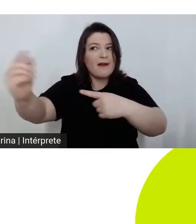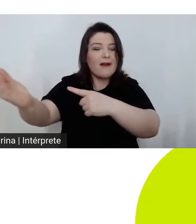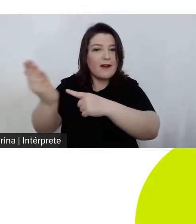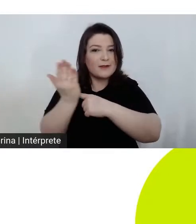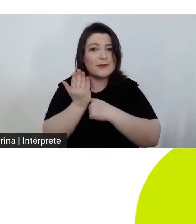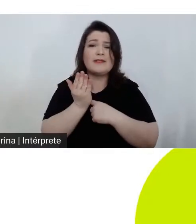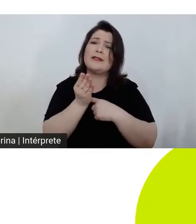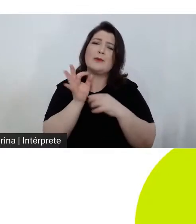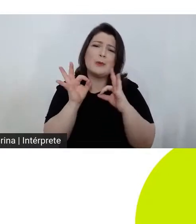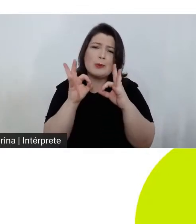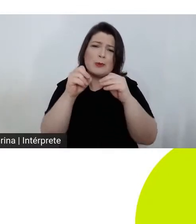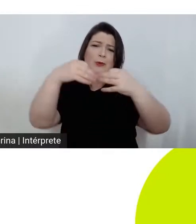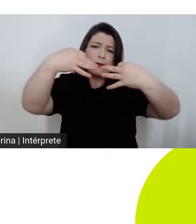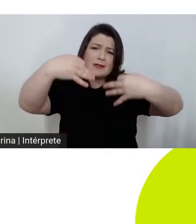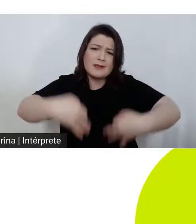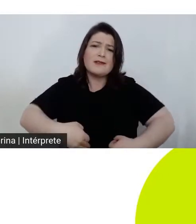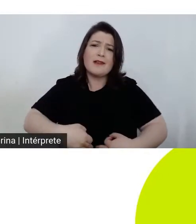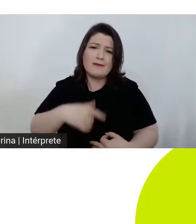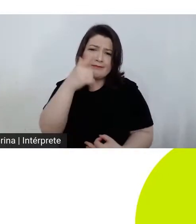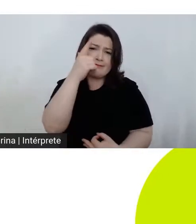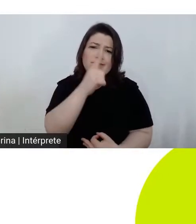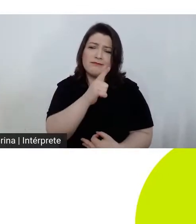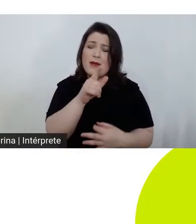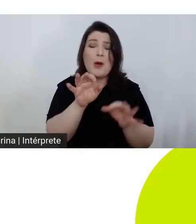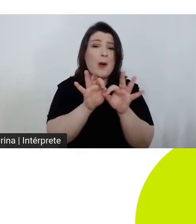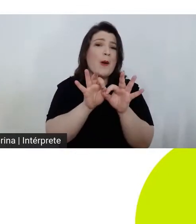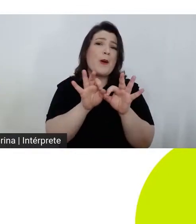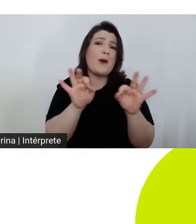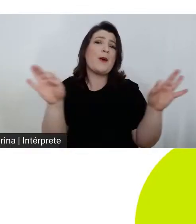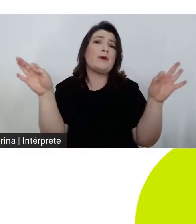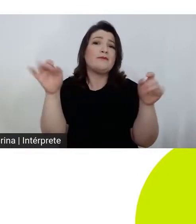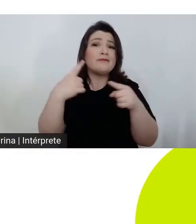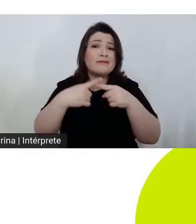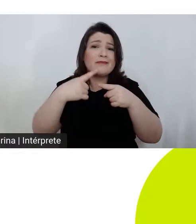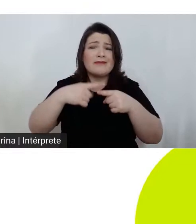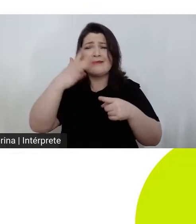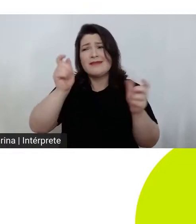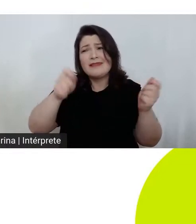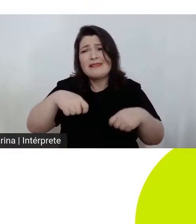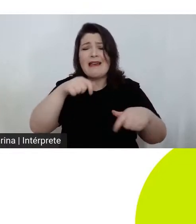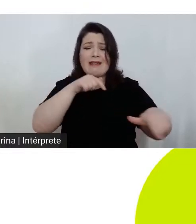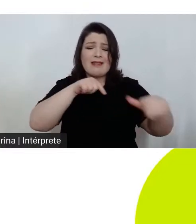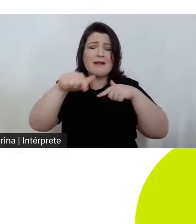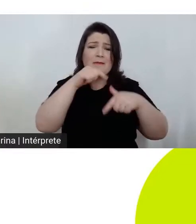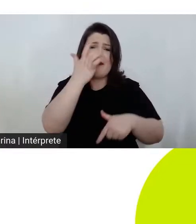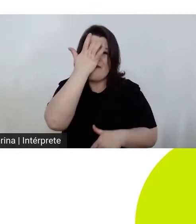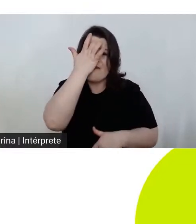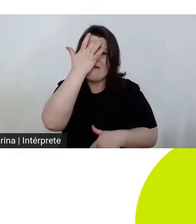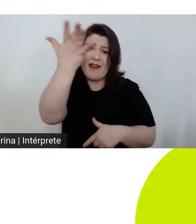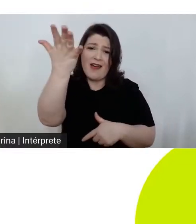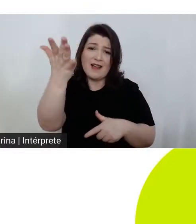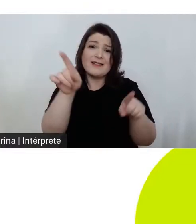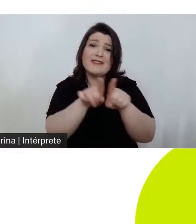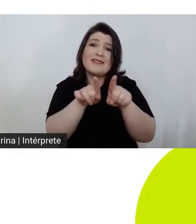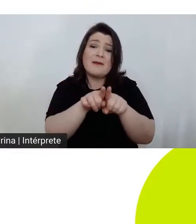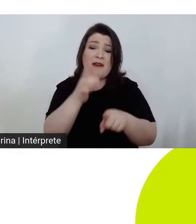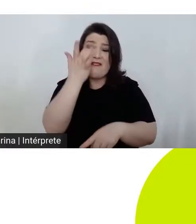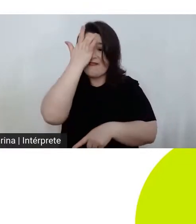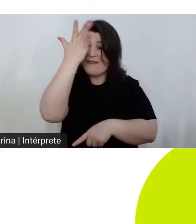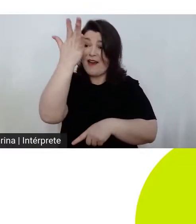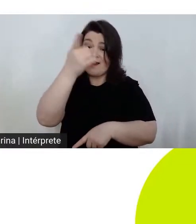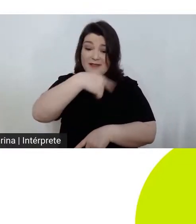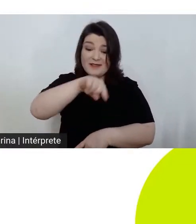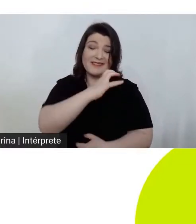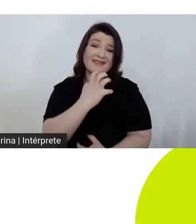certo, com muita facilidade. Isso é ótimo, porque facilitando o trabalho da gente, a gente faz cada vez com mais prazer e mais